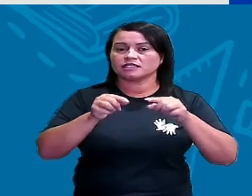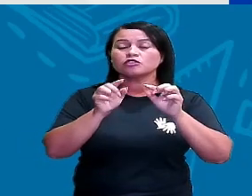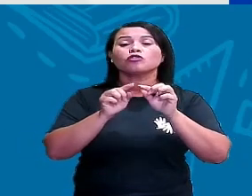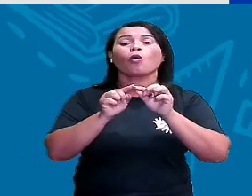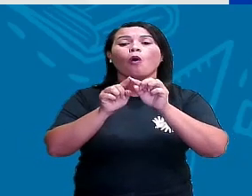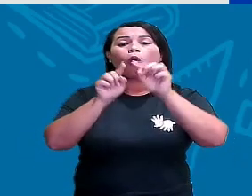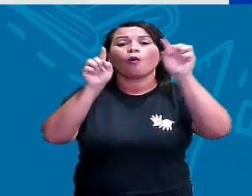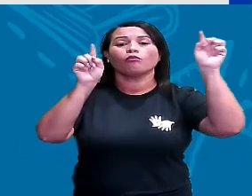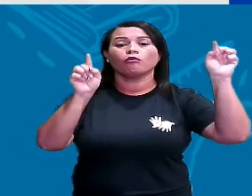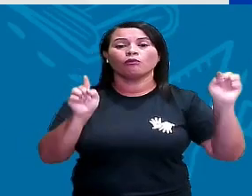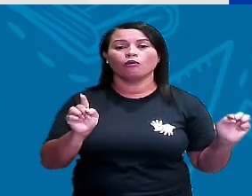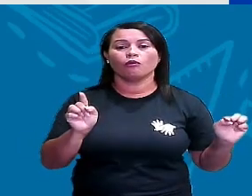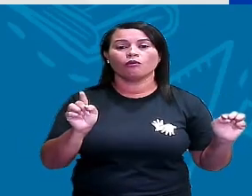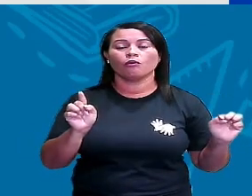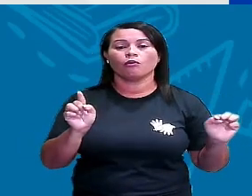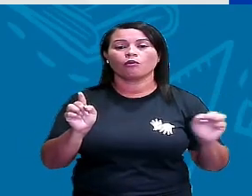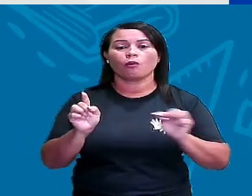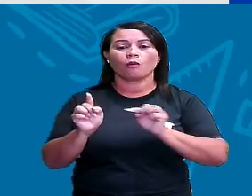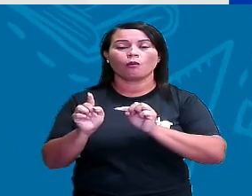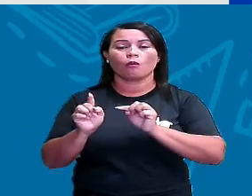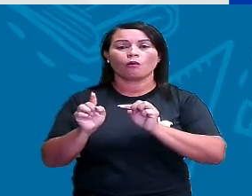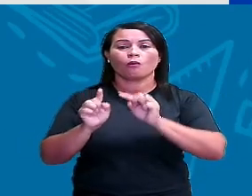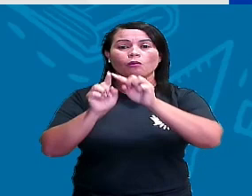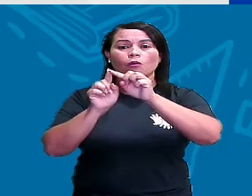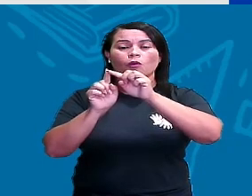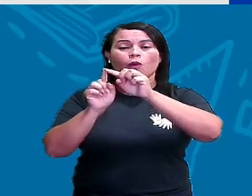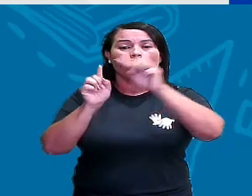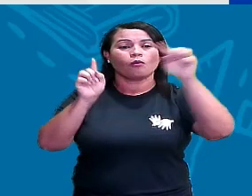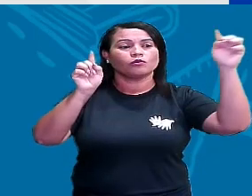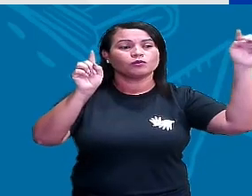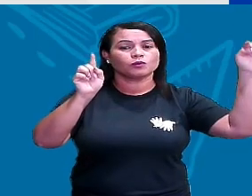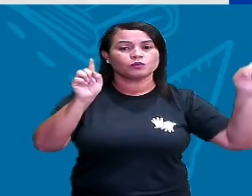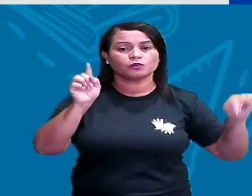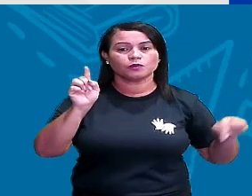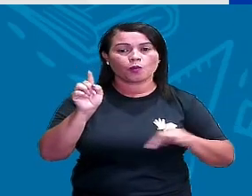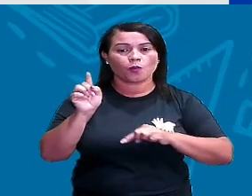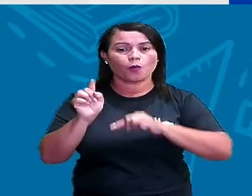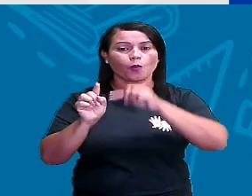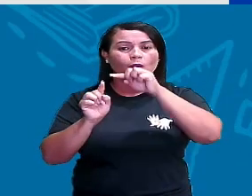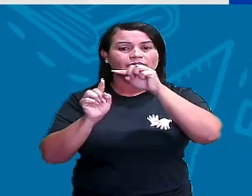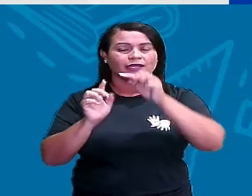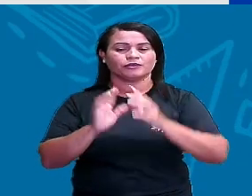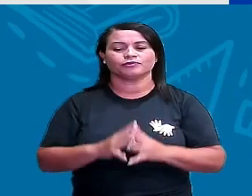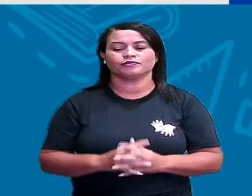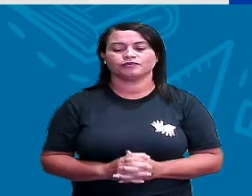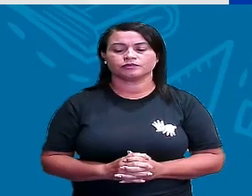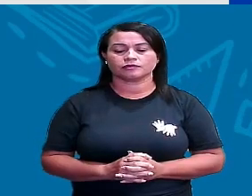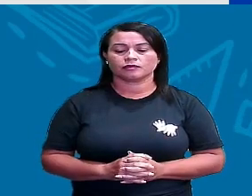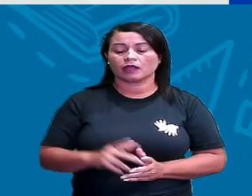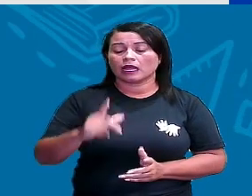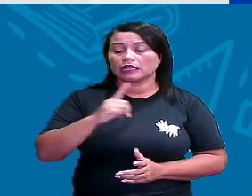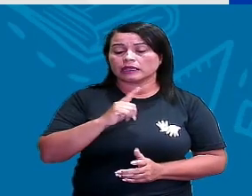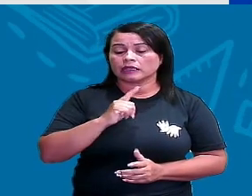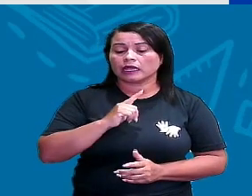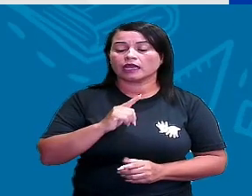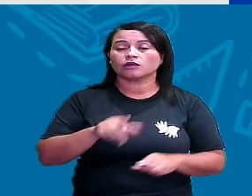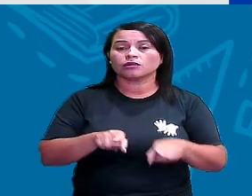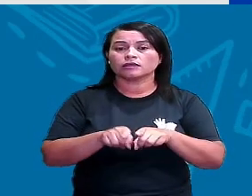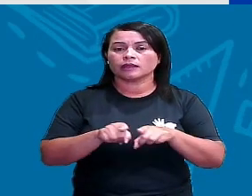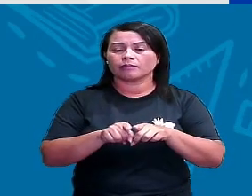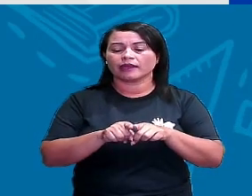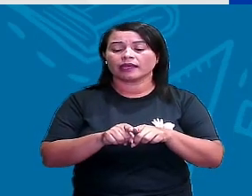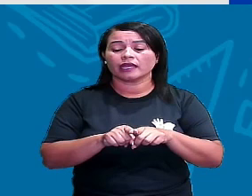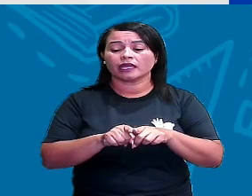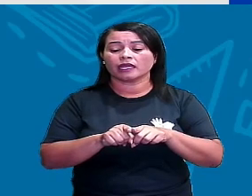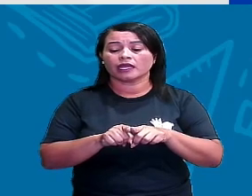Então, ele é todo formado por figuras planas, né? Que representam o quadrado. Conhecemos como planificação de um